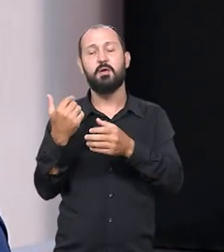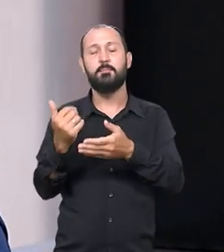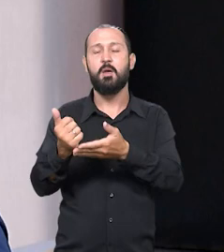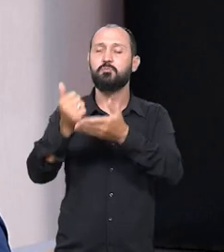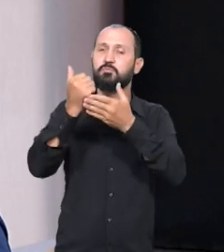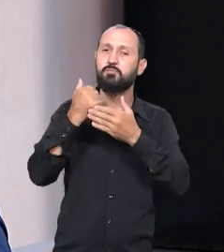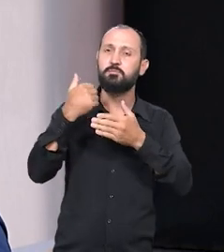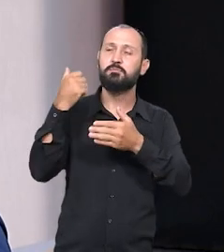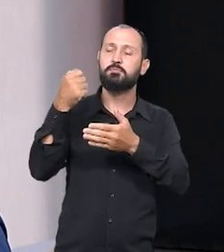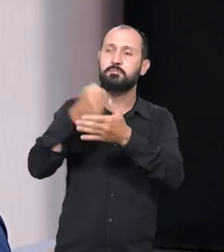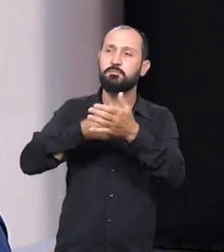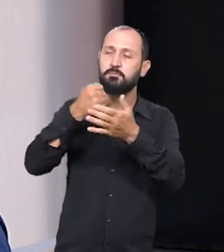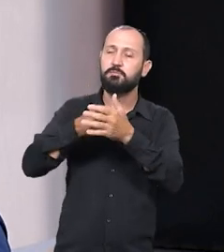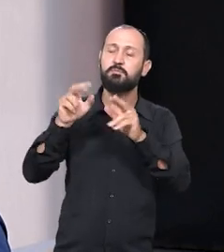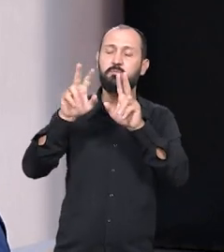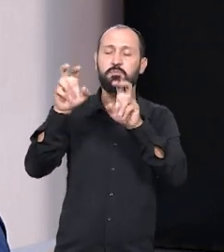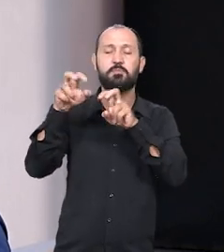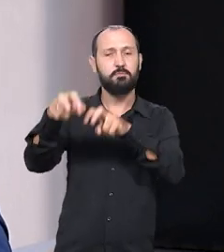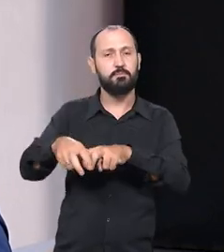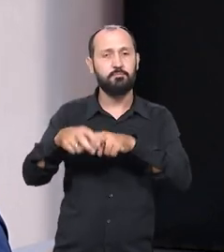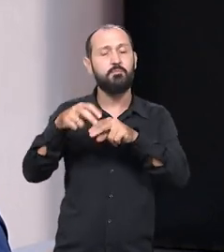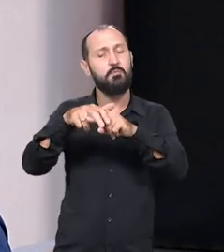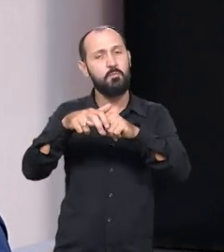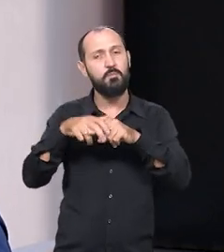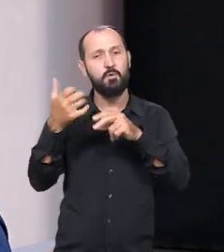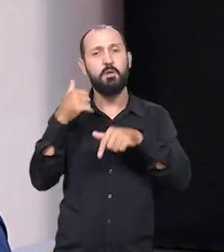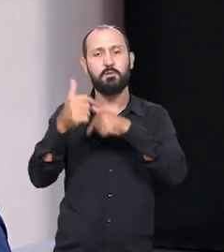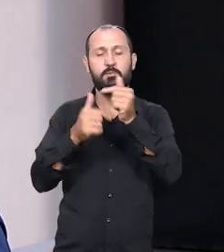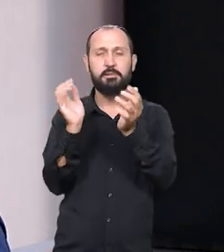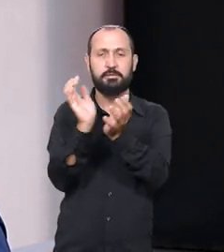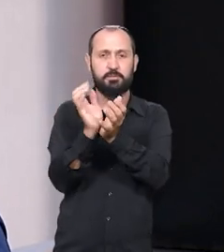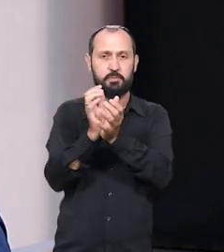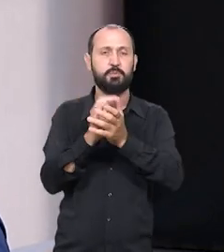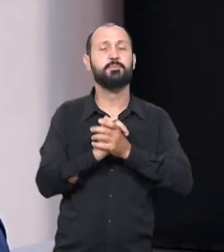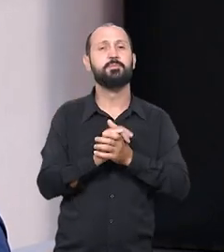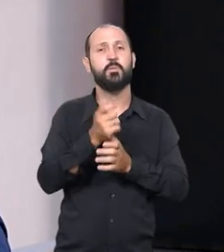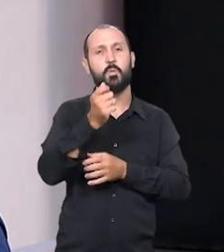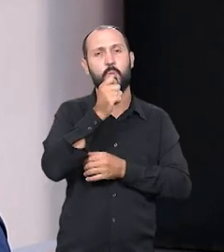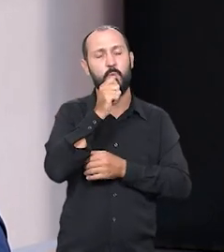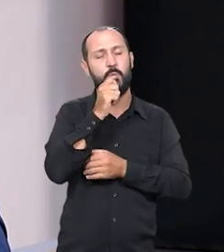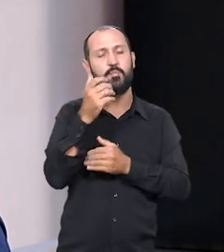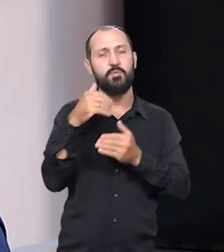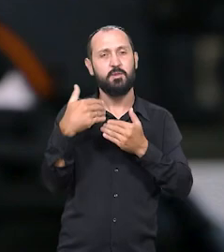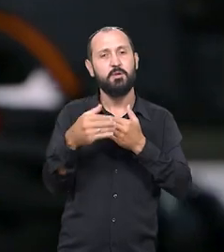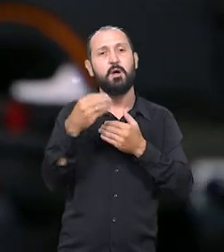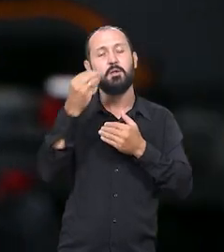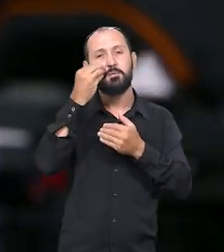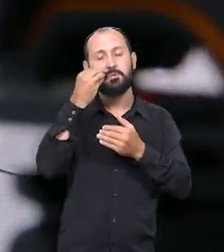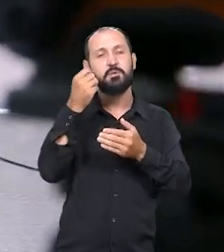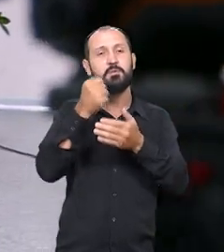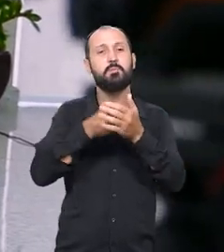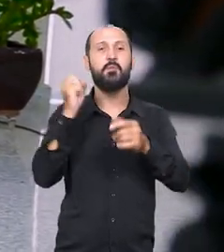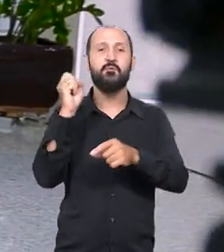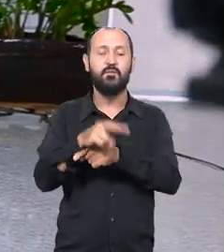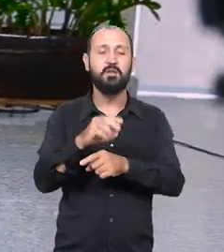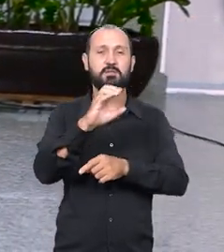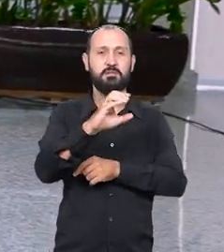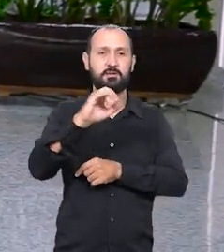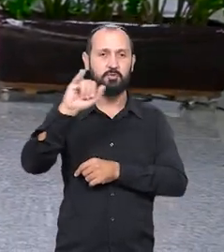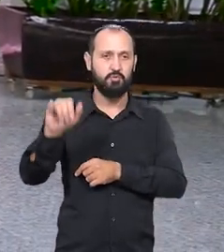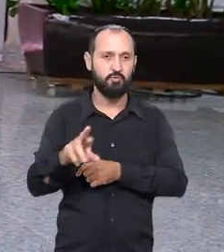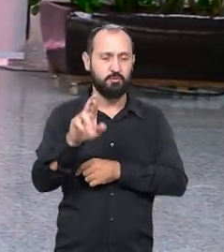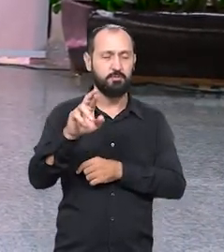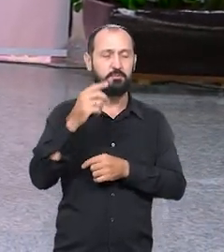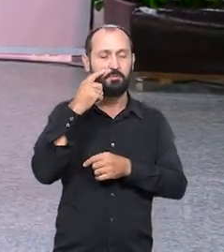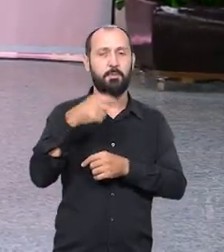defender o agronegócio. Então por isso que eu também pretendo participar dessa comissão. Nós ainda estamos aí tentando pleitear uma vaga na CCJ para